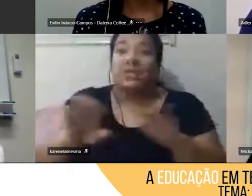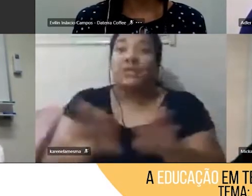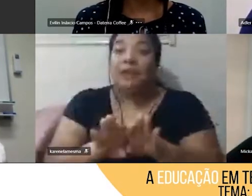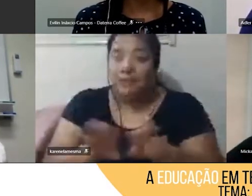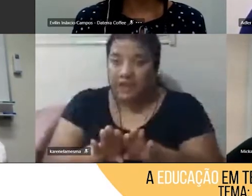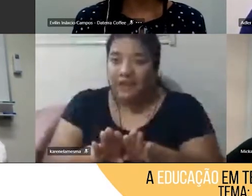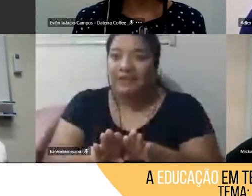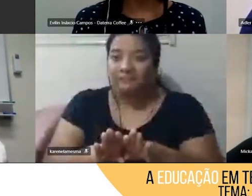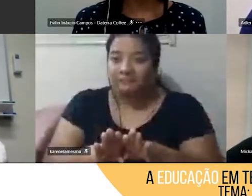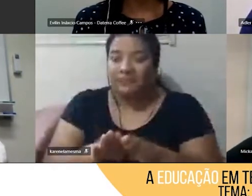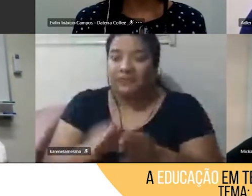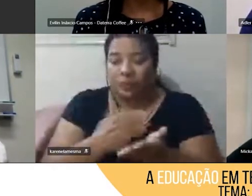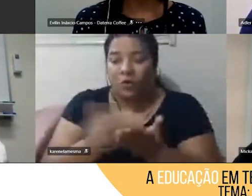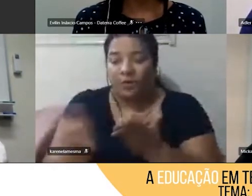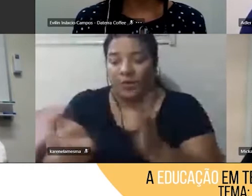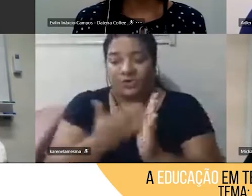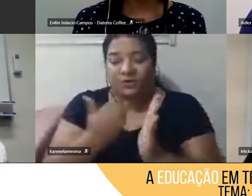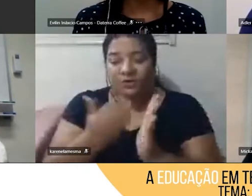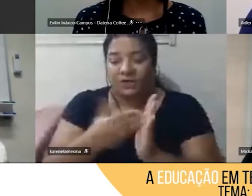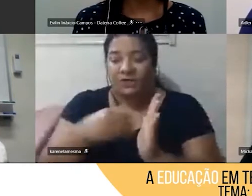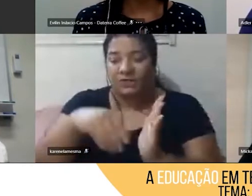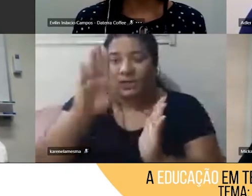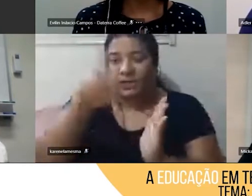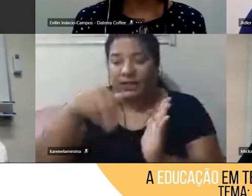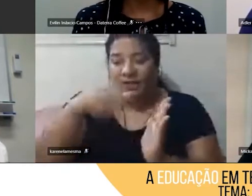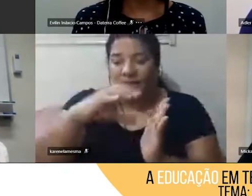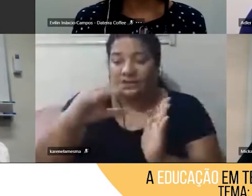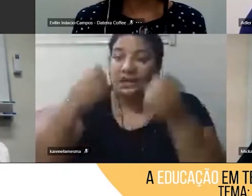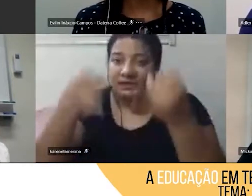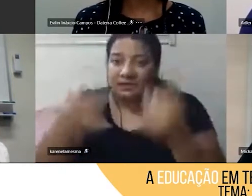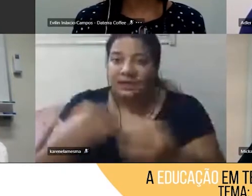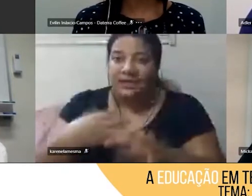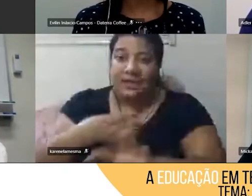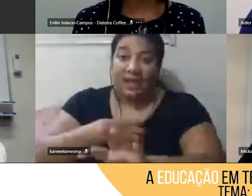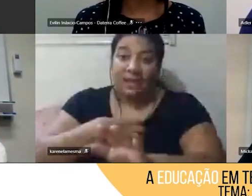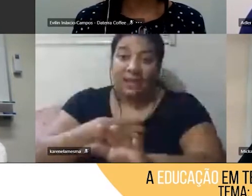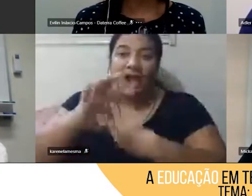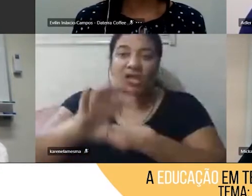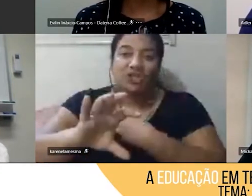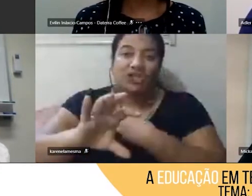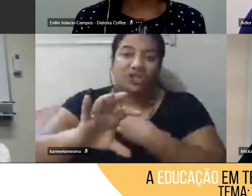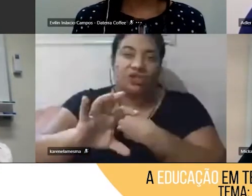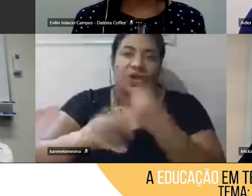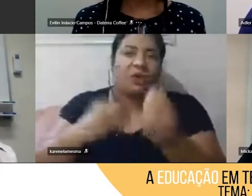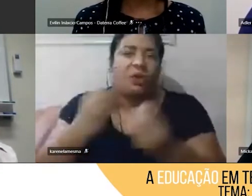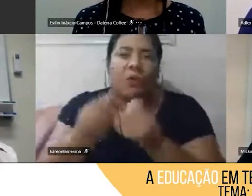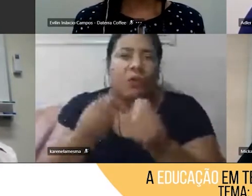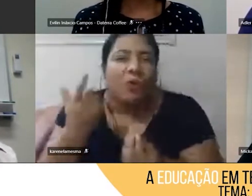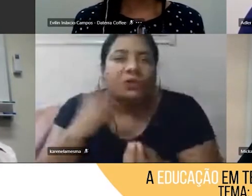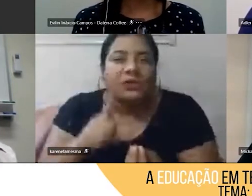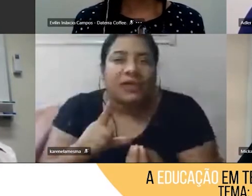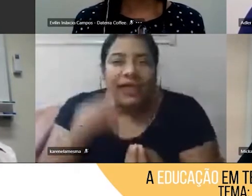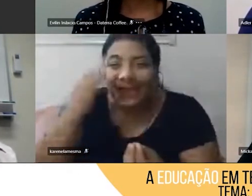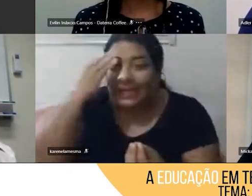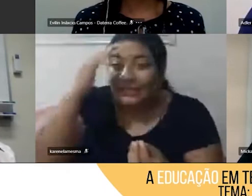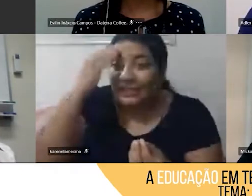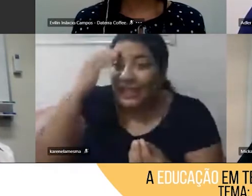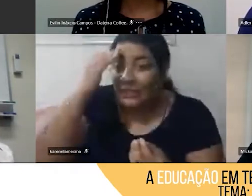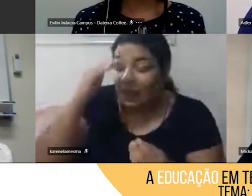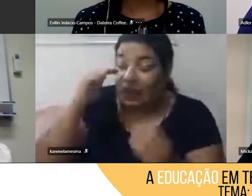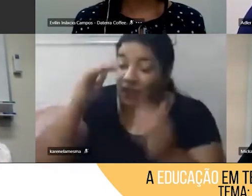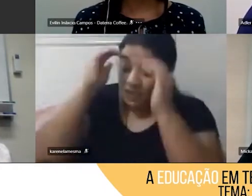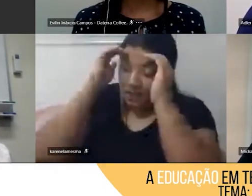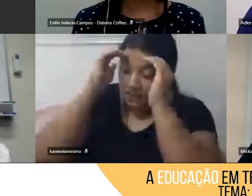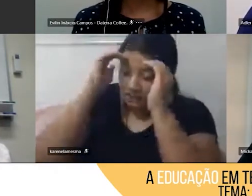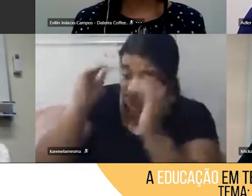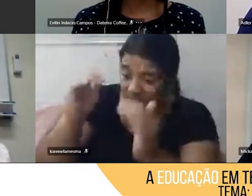a empatia de uma forma bem especial, como é que a gente consegue compreender respeitosamente o que o outro